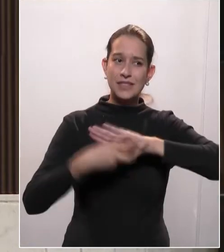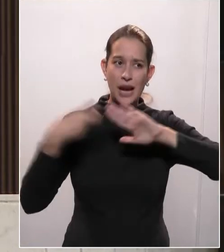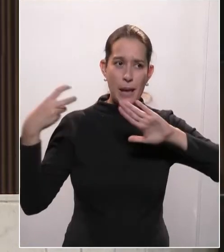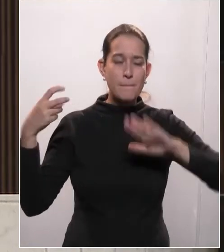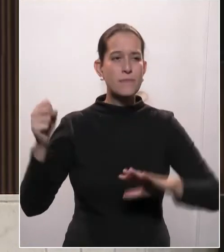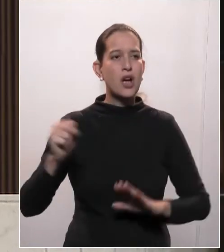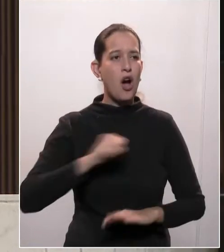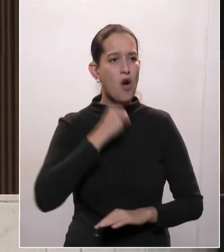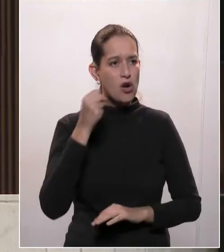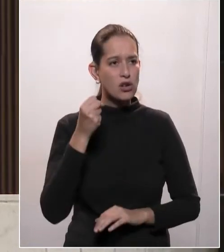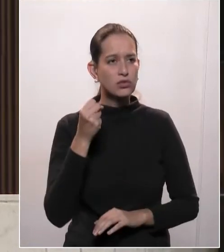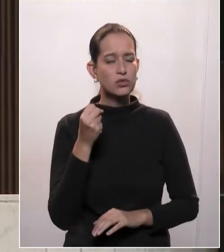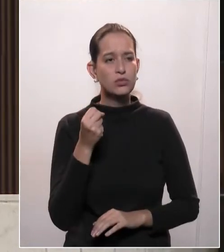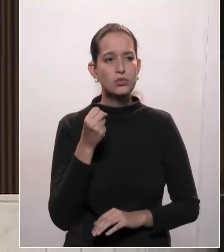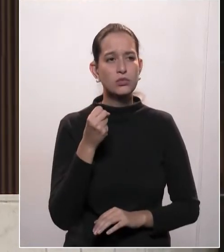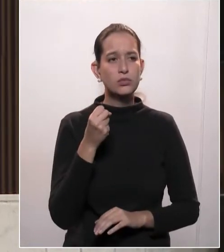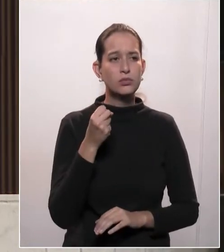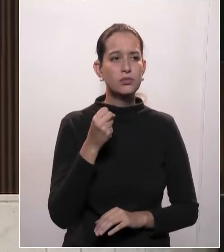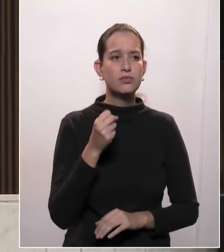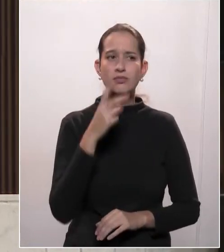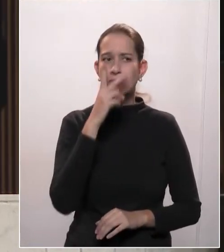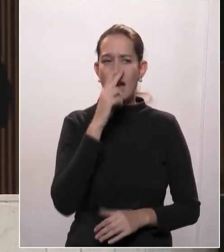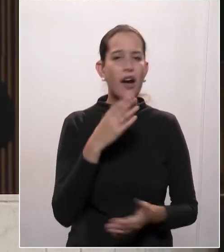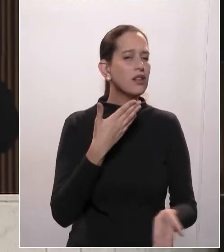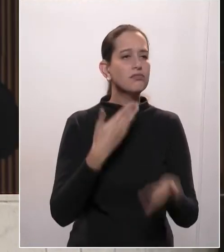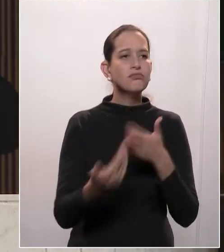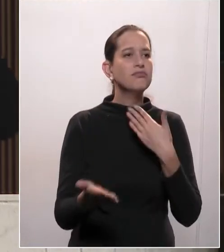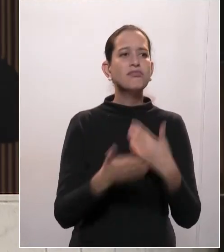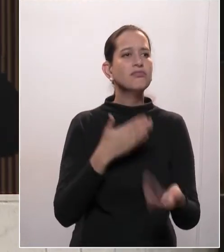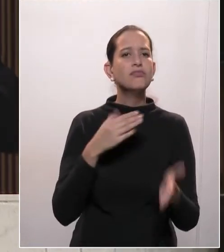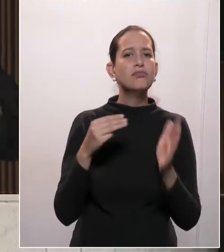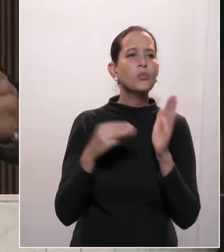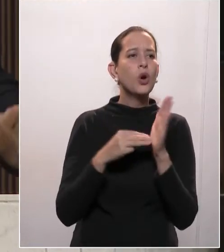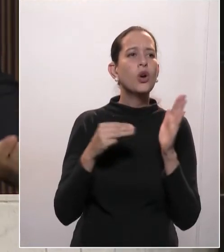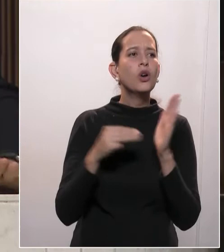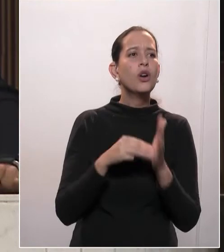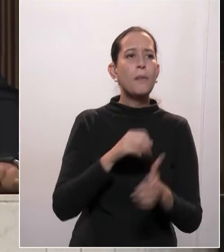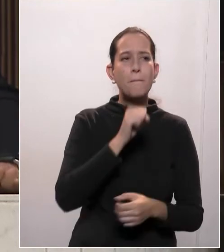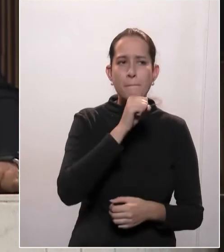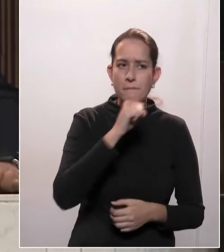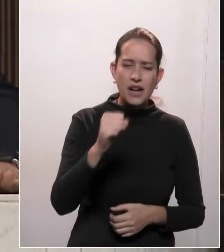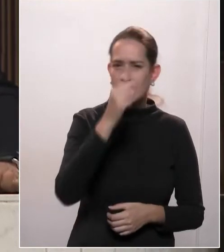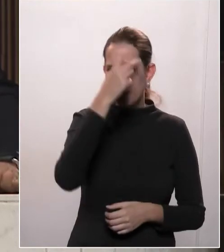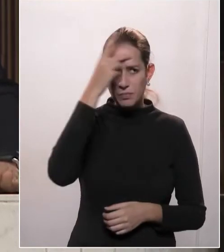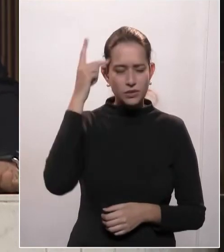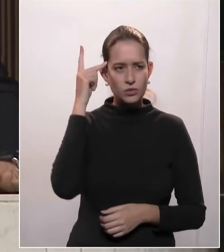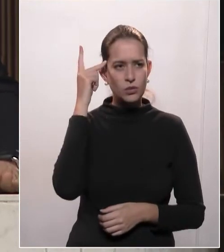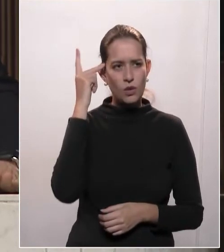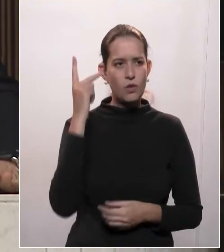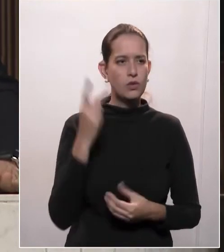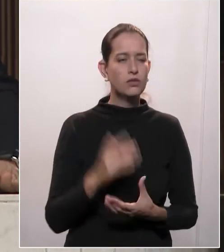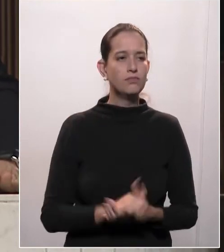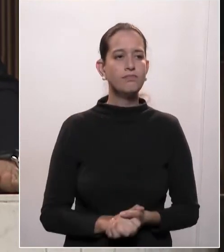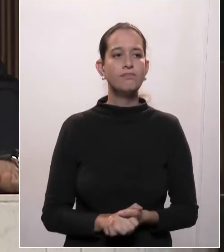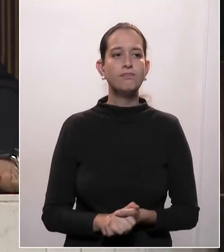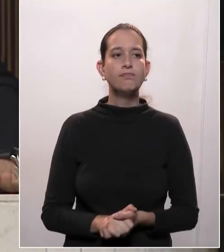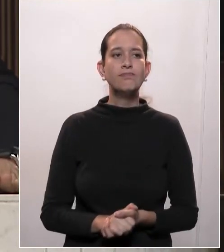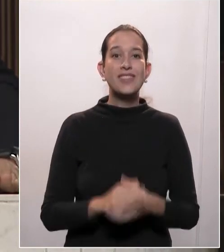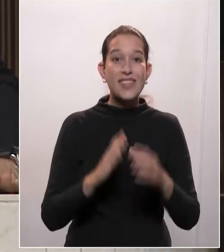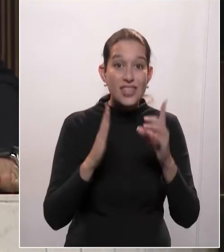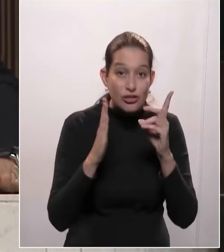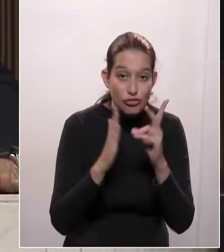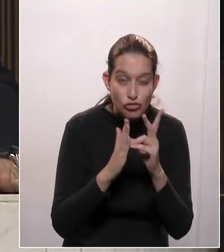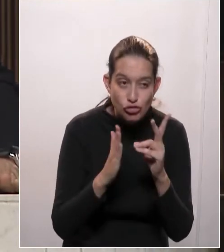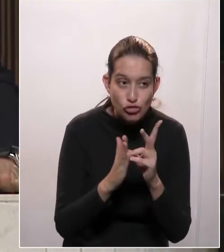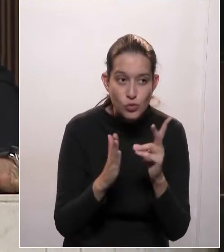pretexto, qualquer motivo para justificar o assassinato de indígenas. Isso